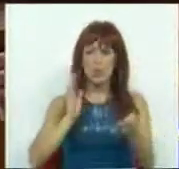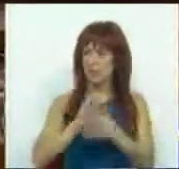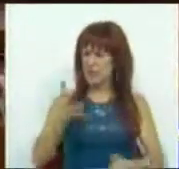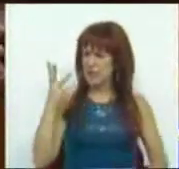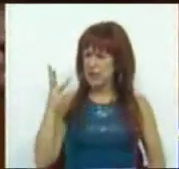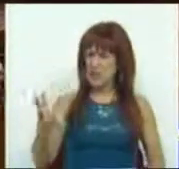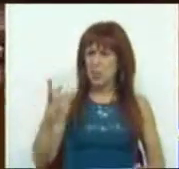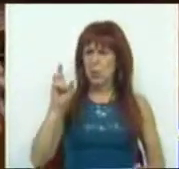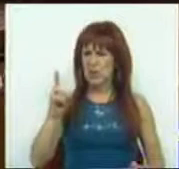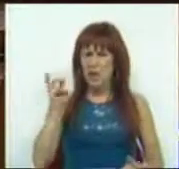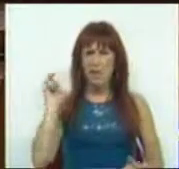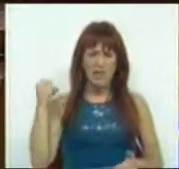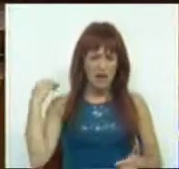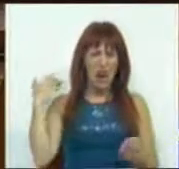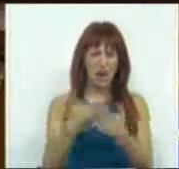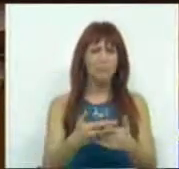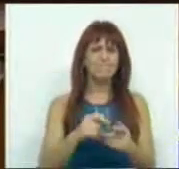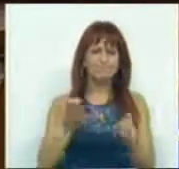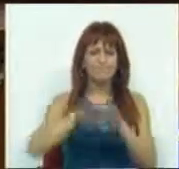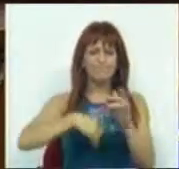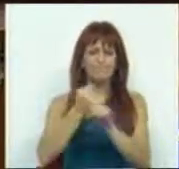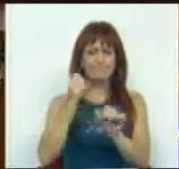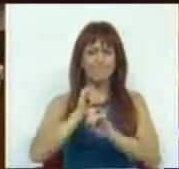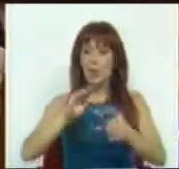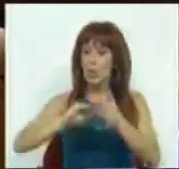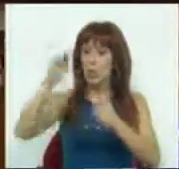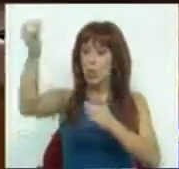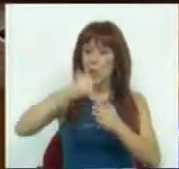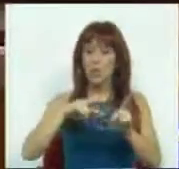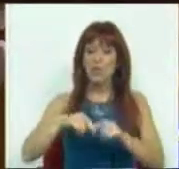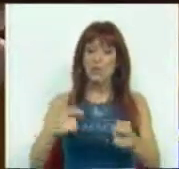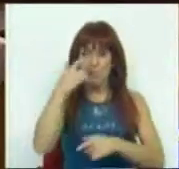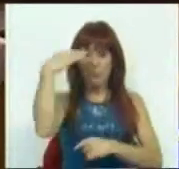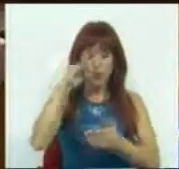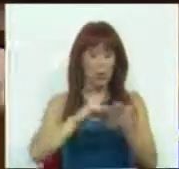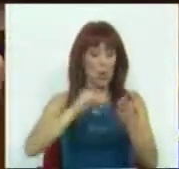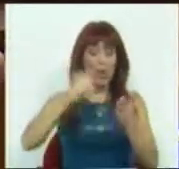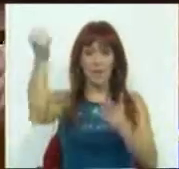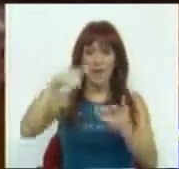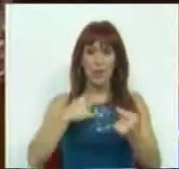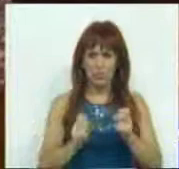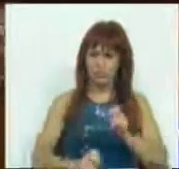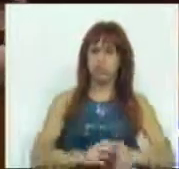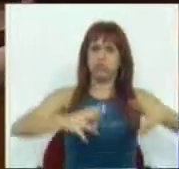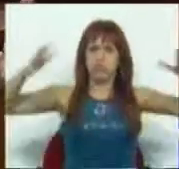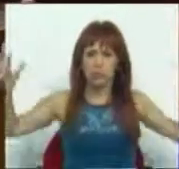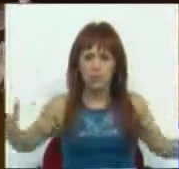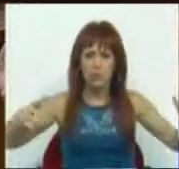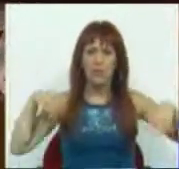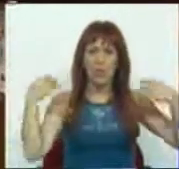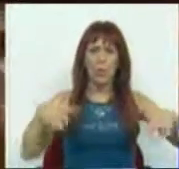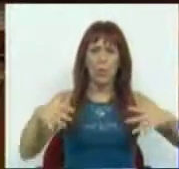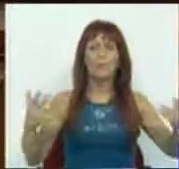últimos 5 ou 6 anos a precariedade e a contratação, o recurso a professores contratados disparou de forma absolutamente